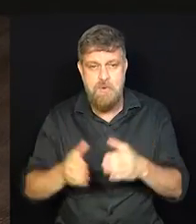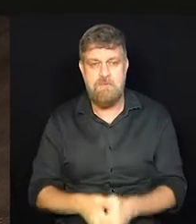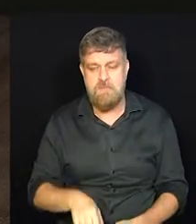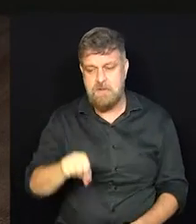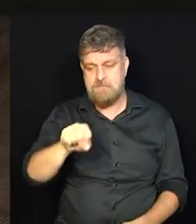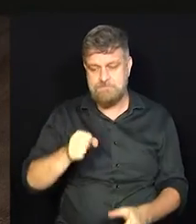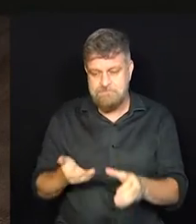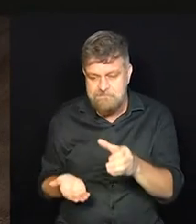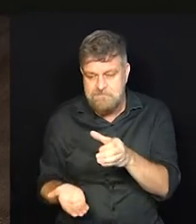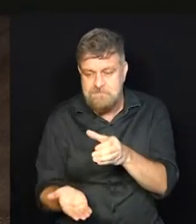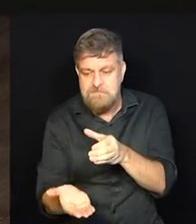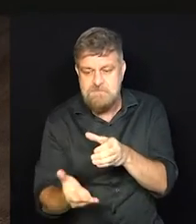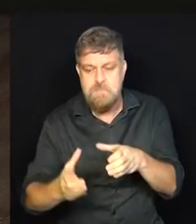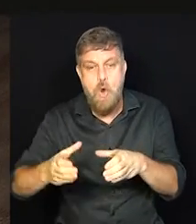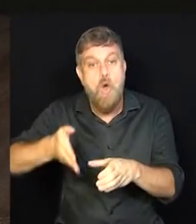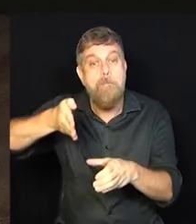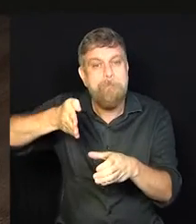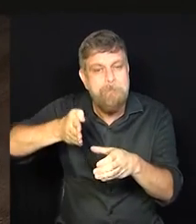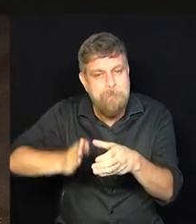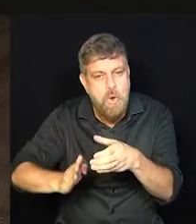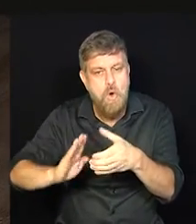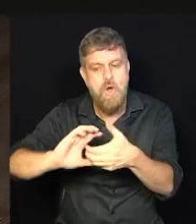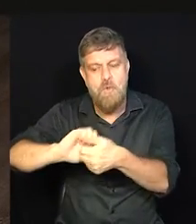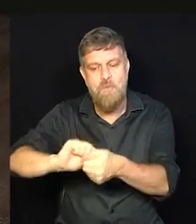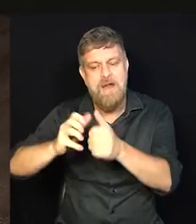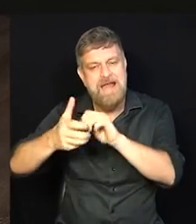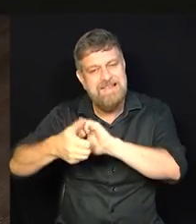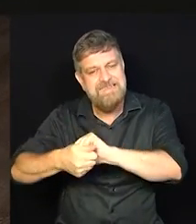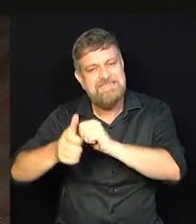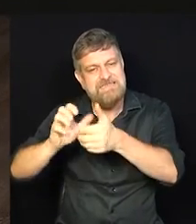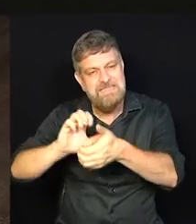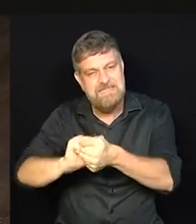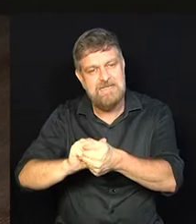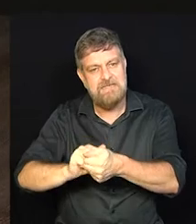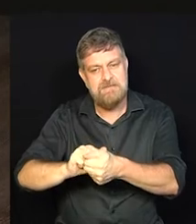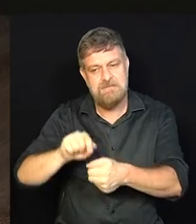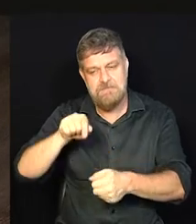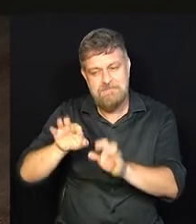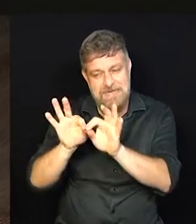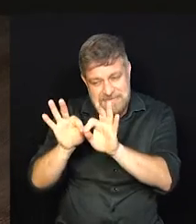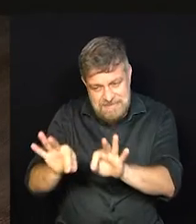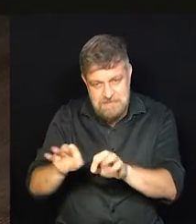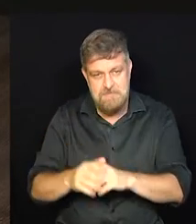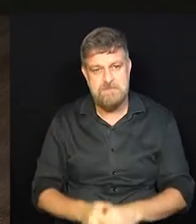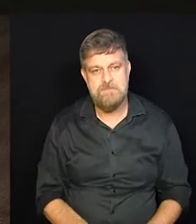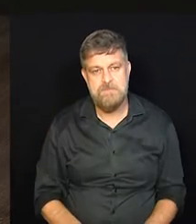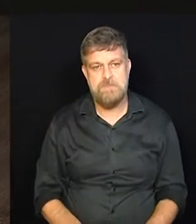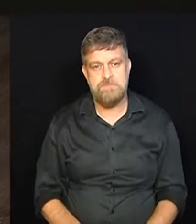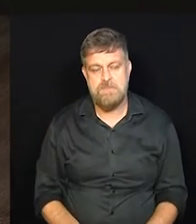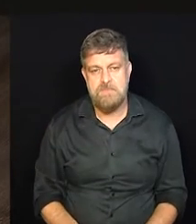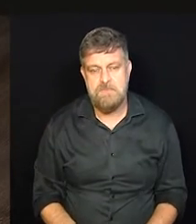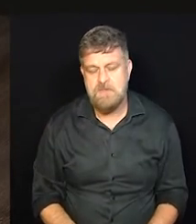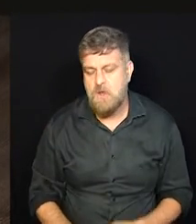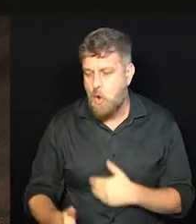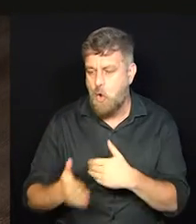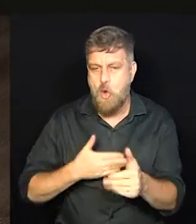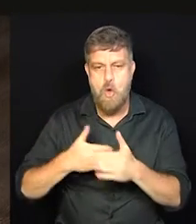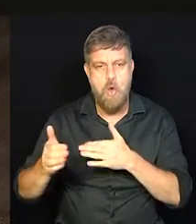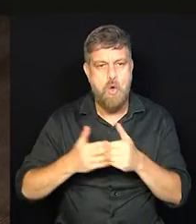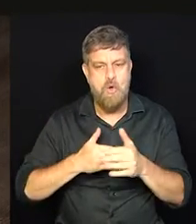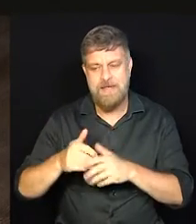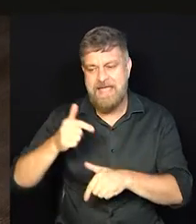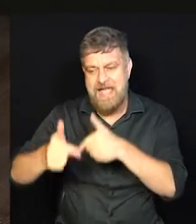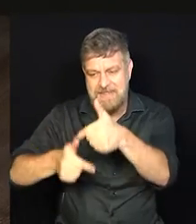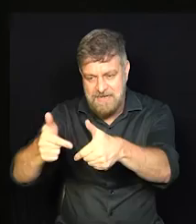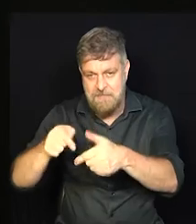bolo caseiro, ela começou a fazer um artesanato ou alguma outra atividade um pouco mais simples. Independente da atividade,